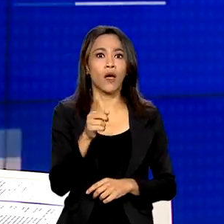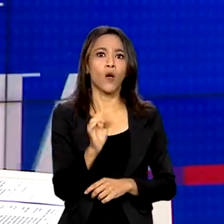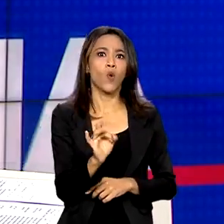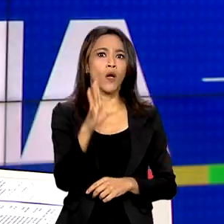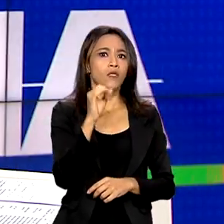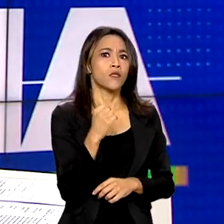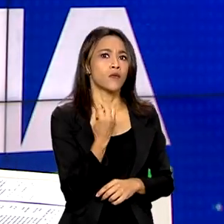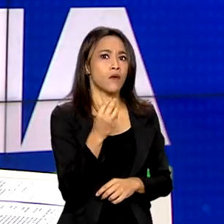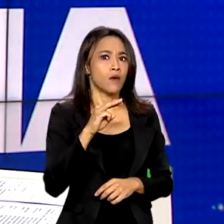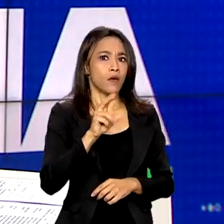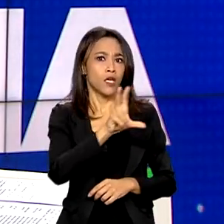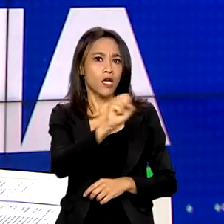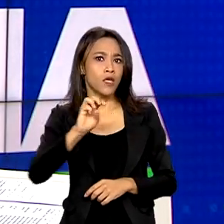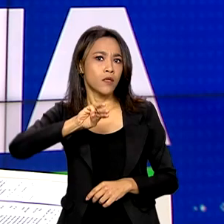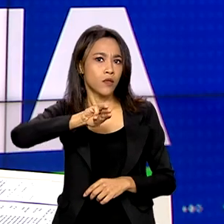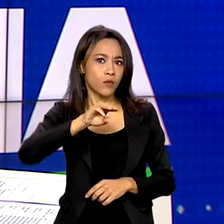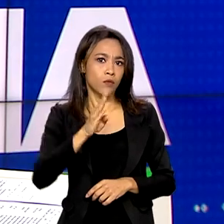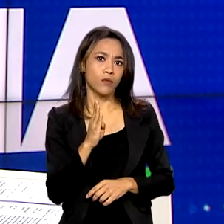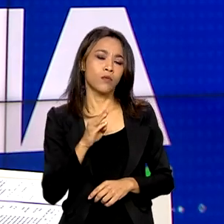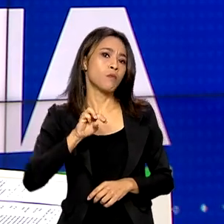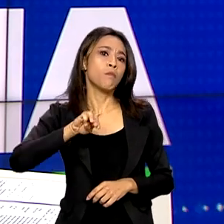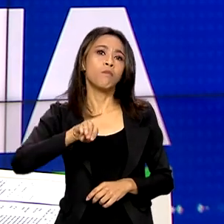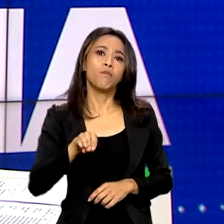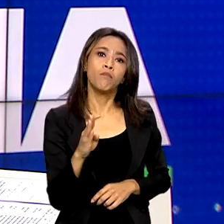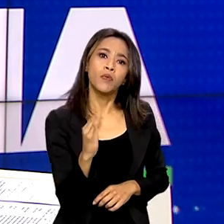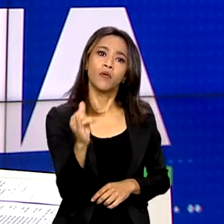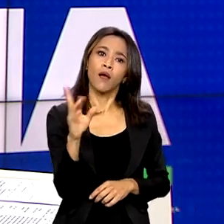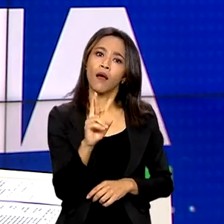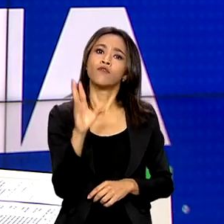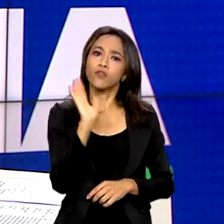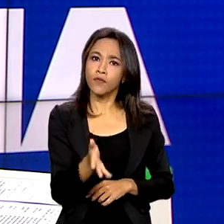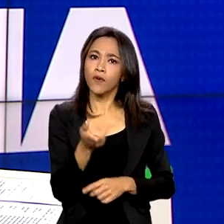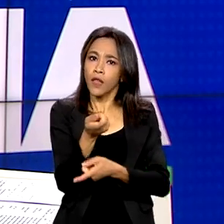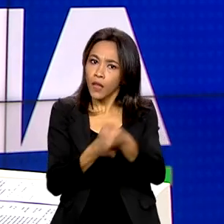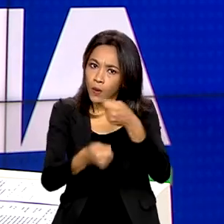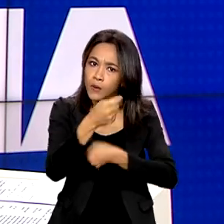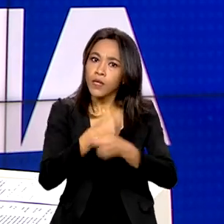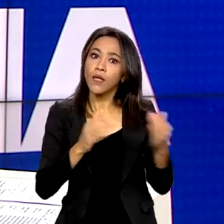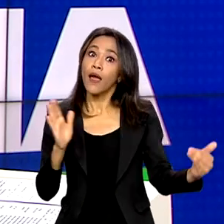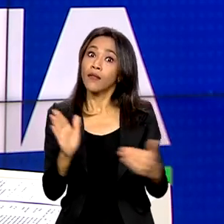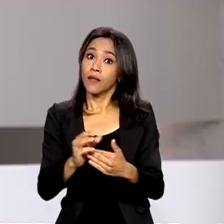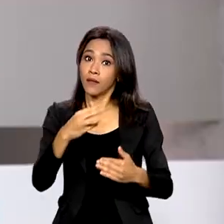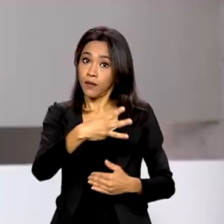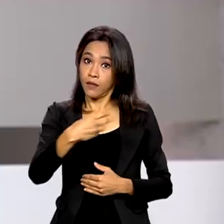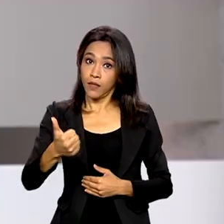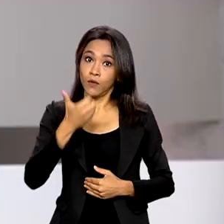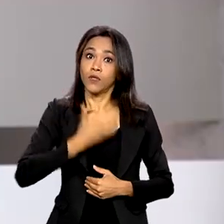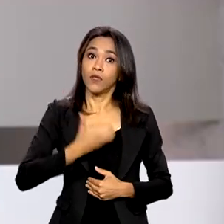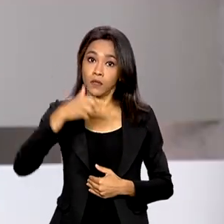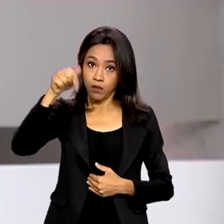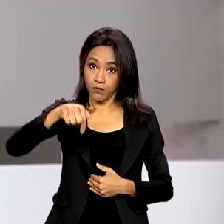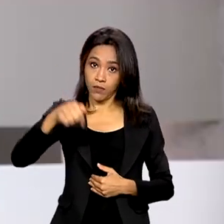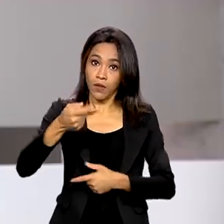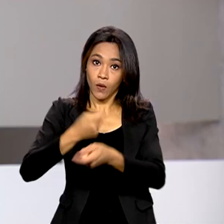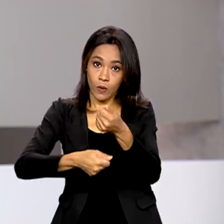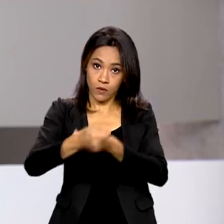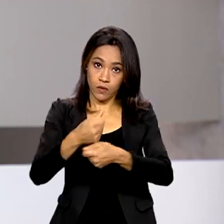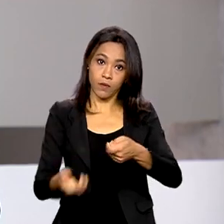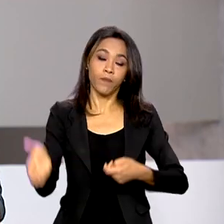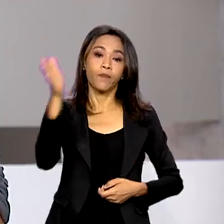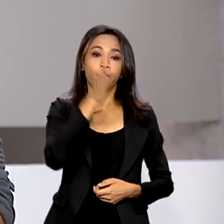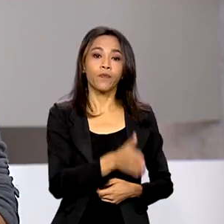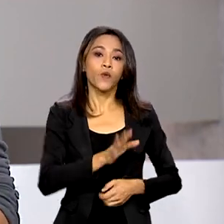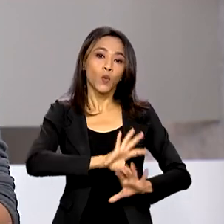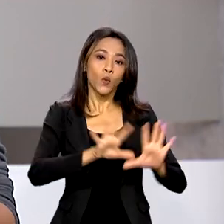Lembrando que o prazo para adesão nessa fase é até 31 de dezembro. Uma equipe